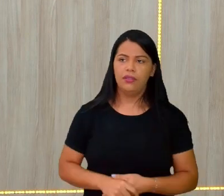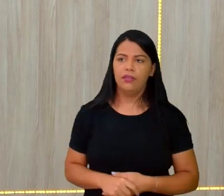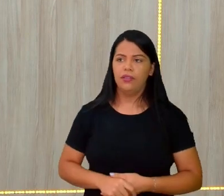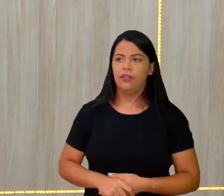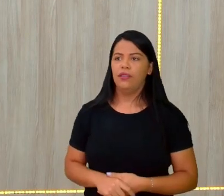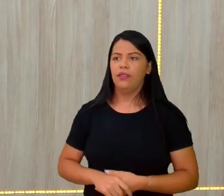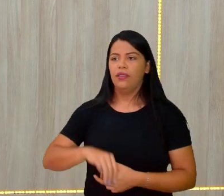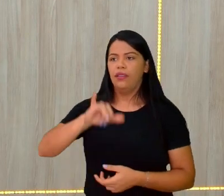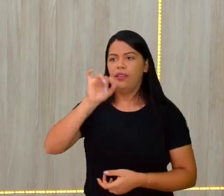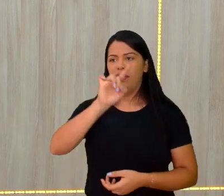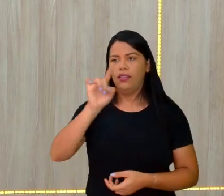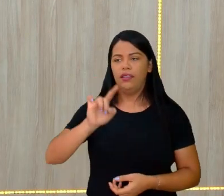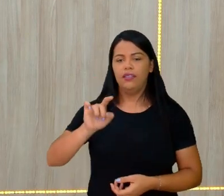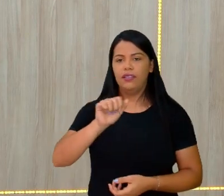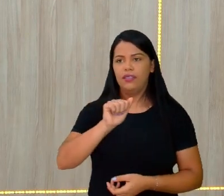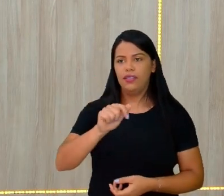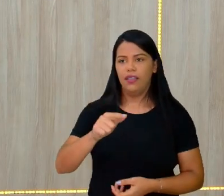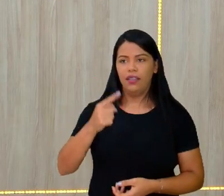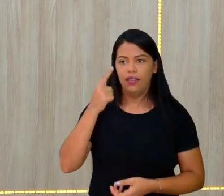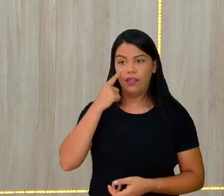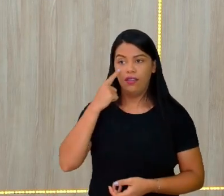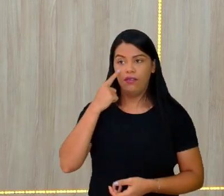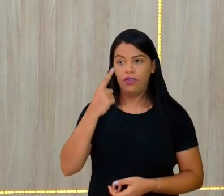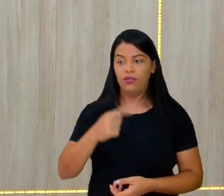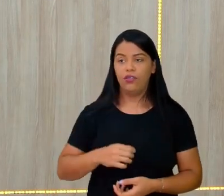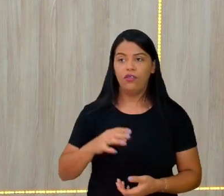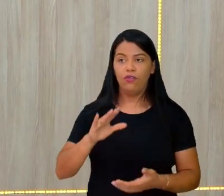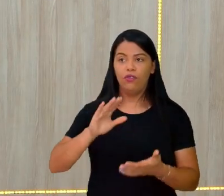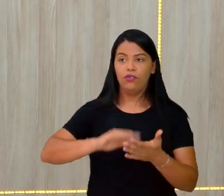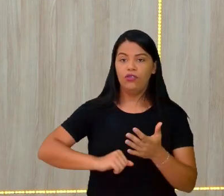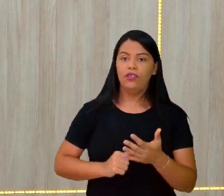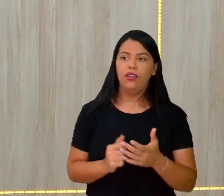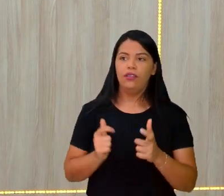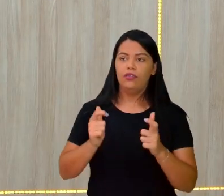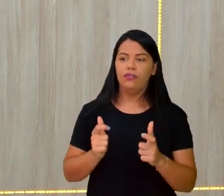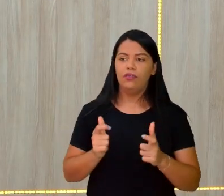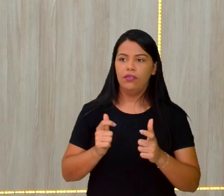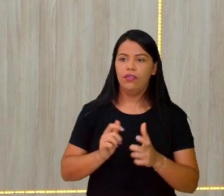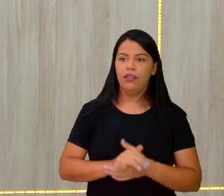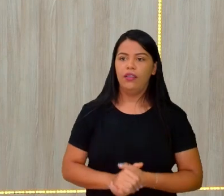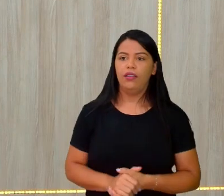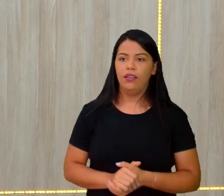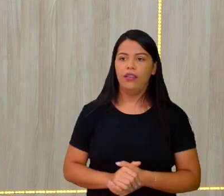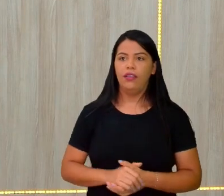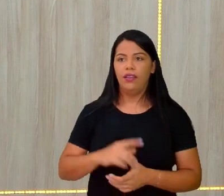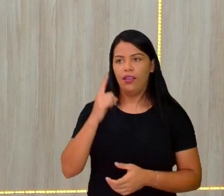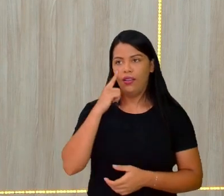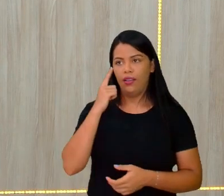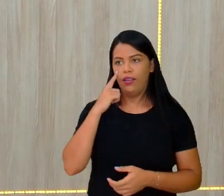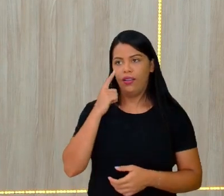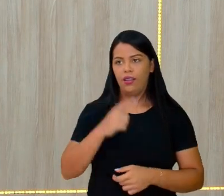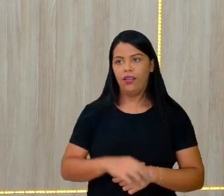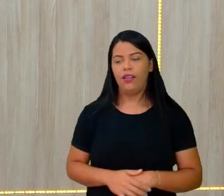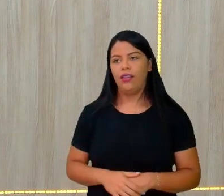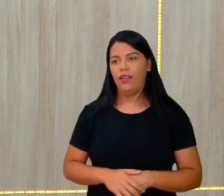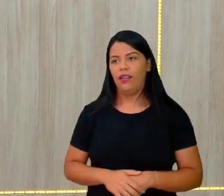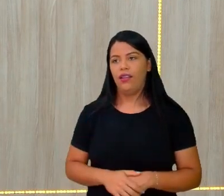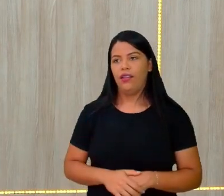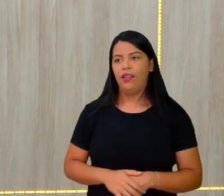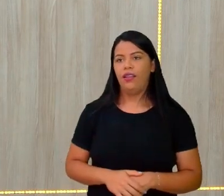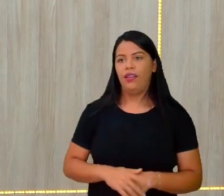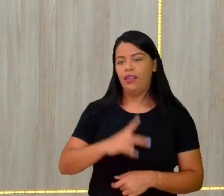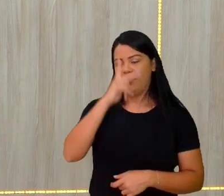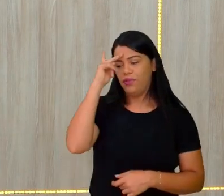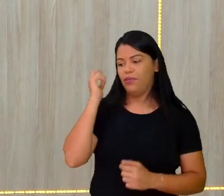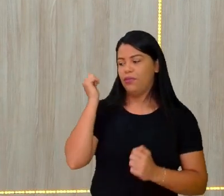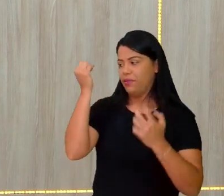É, rapaz. Só não vou tirar do lugar, né? Menino do céu. Pessoal de escala de geografia é